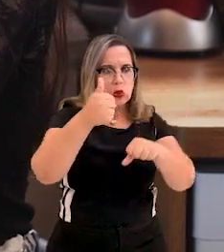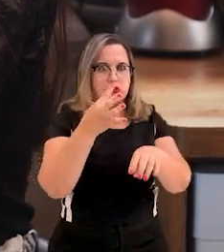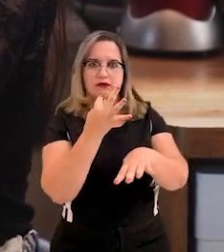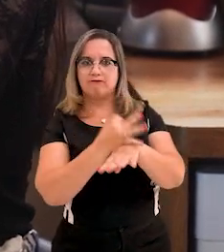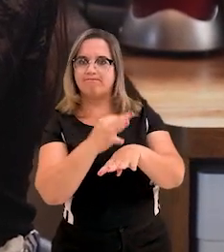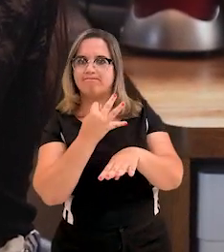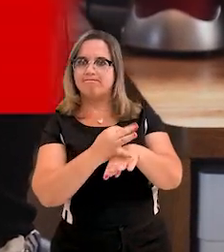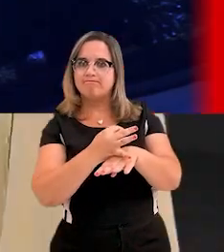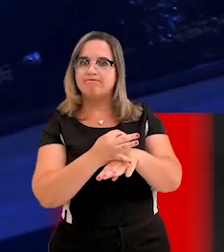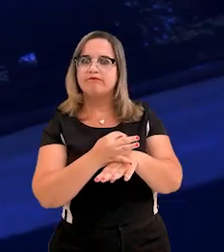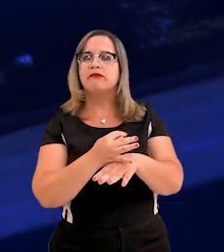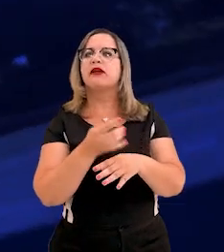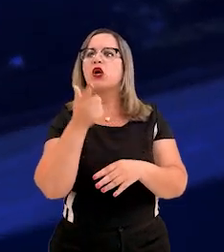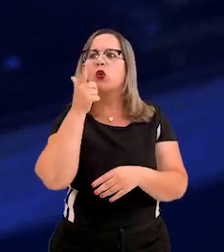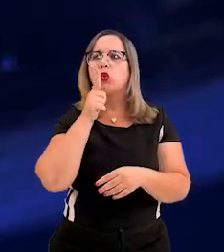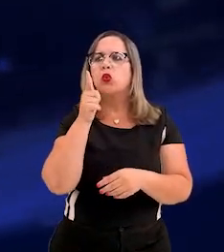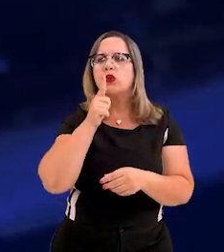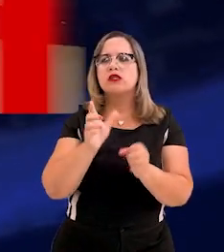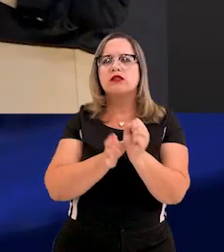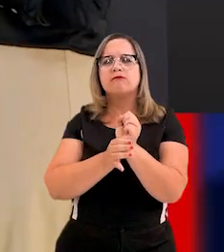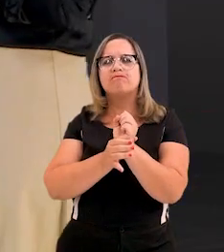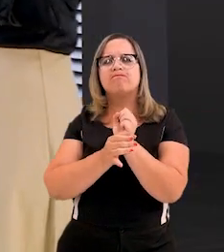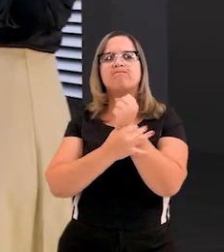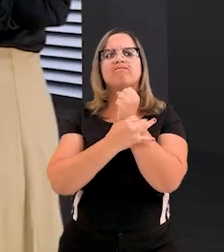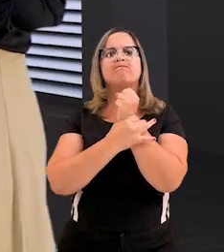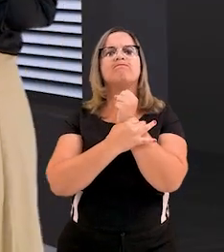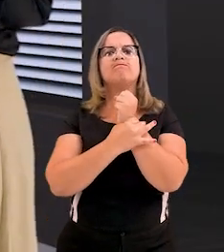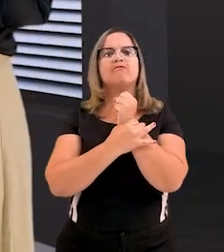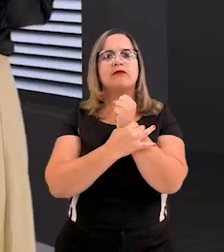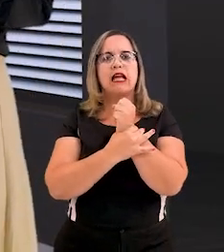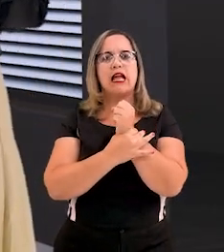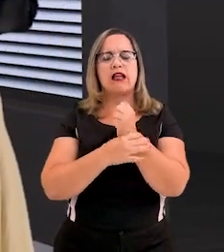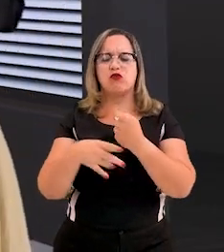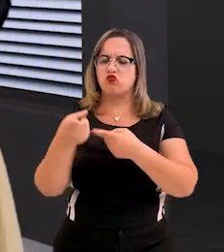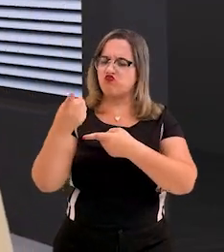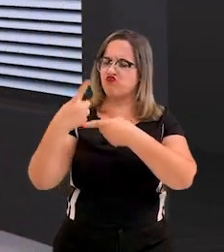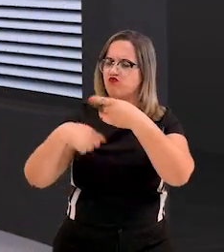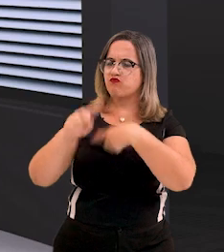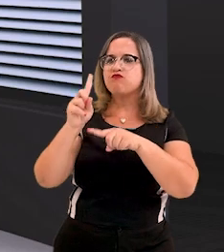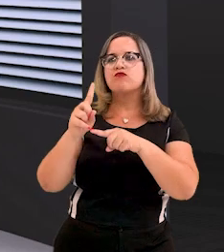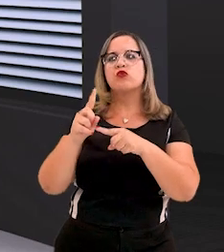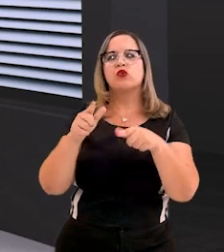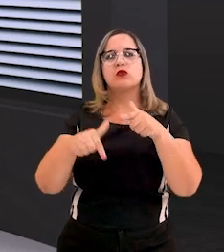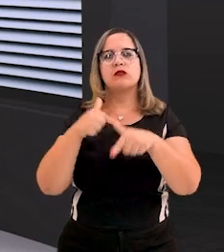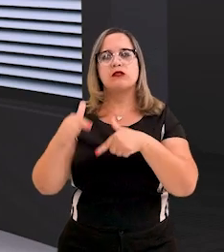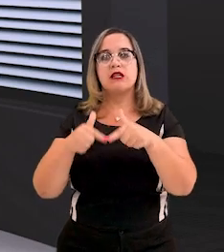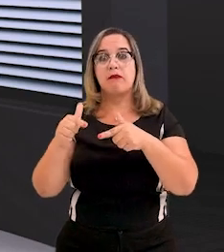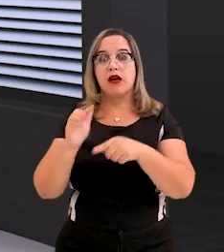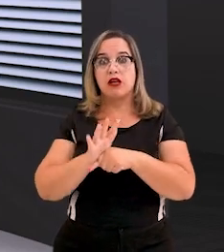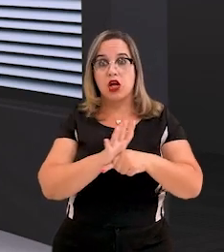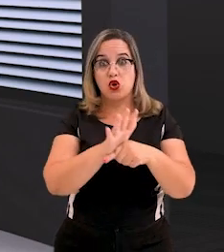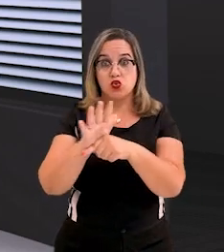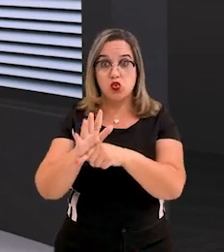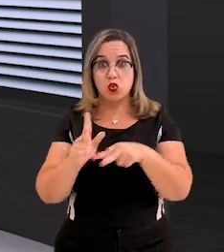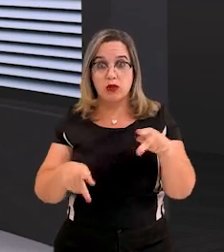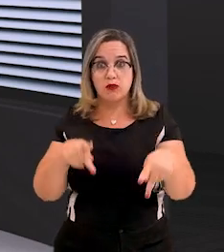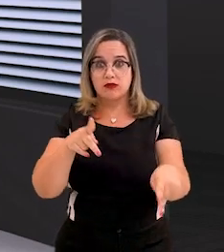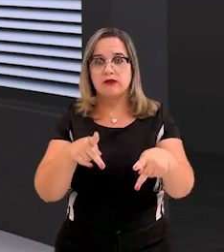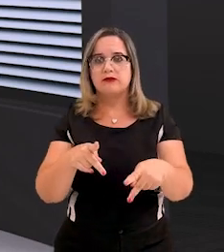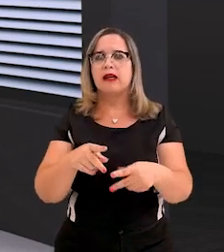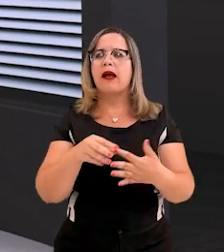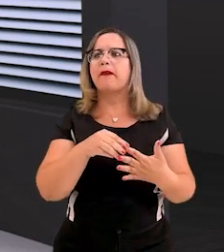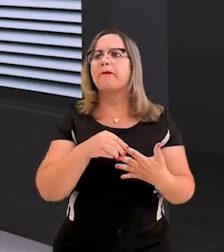técnicas. Para garantir mais eficiência nos serviços prestados à população,